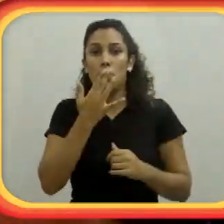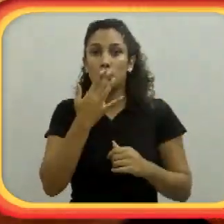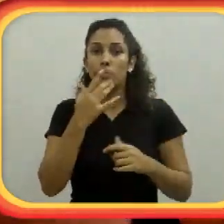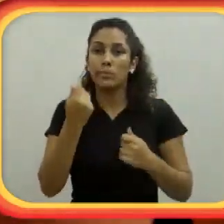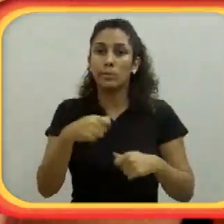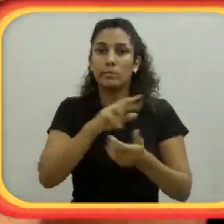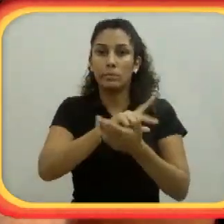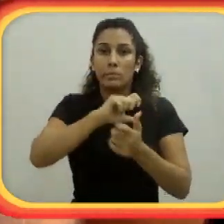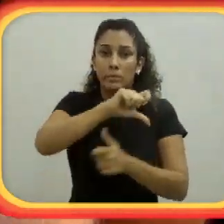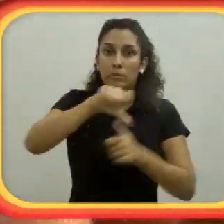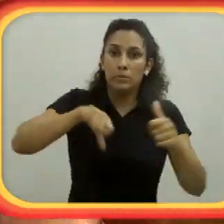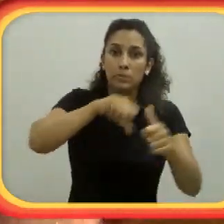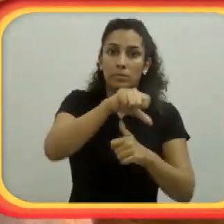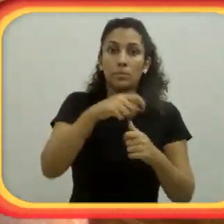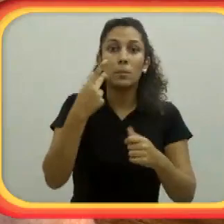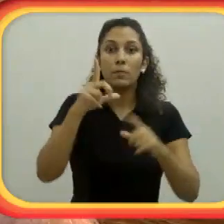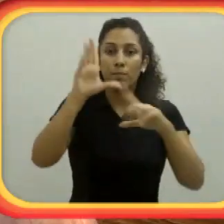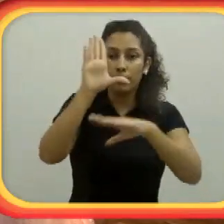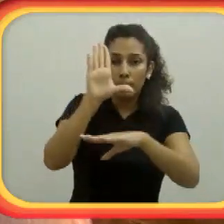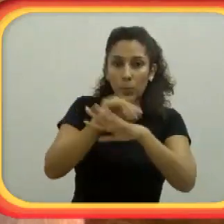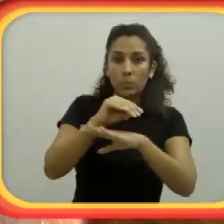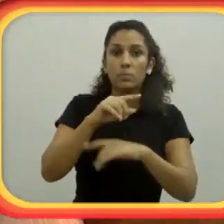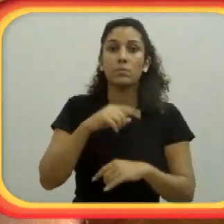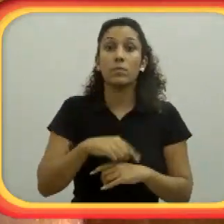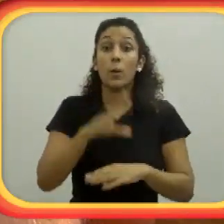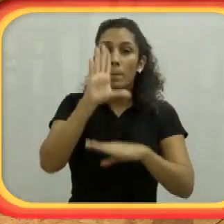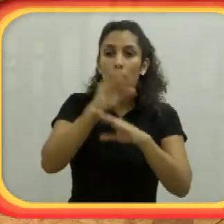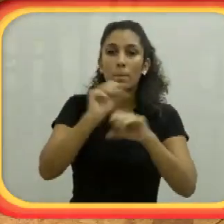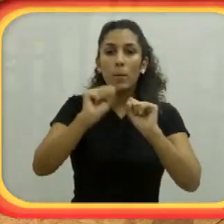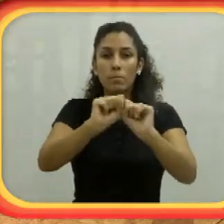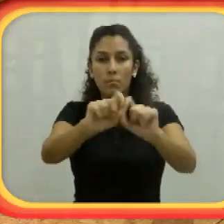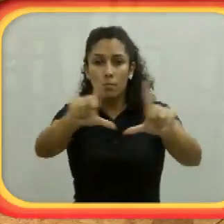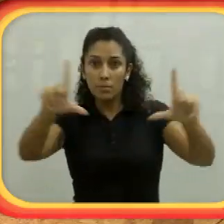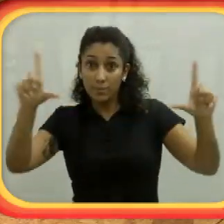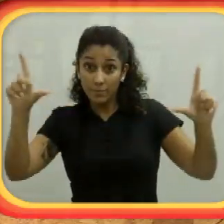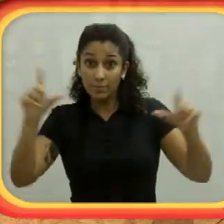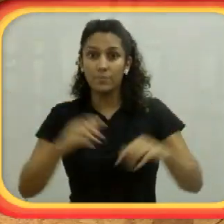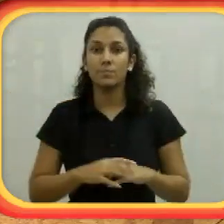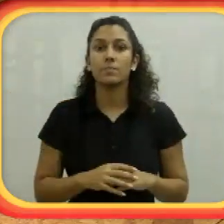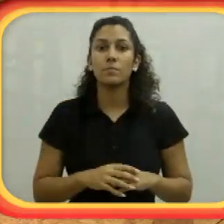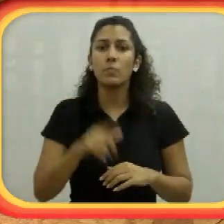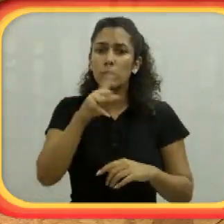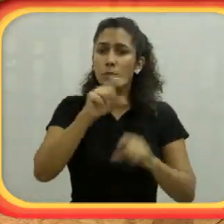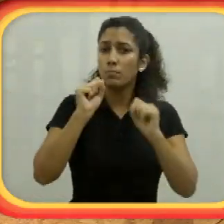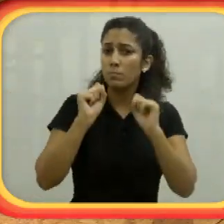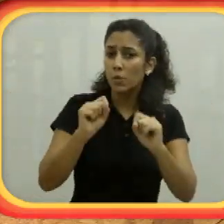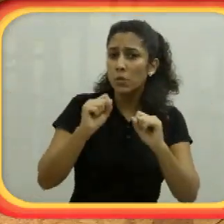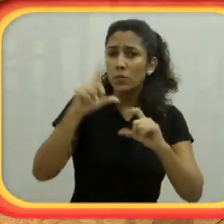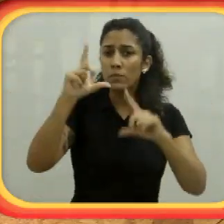que no fundo do mar você perde... quanto mais fundo, você vai perdendo a cor. Você tem várias vertentes para